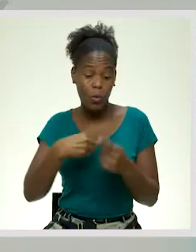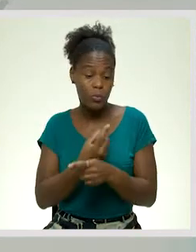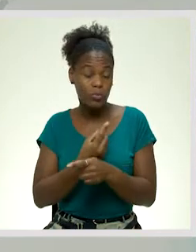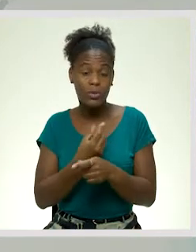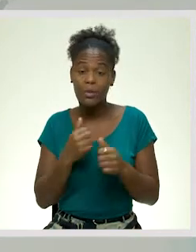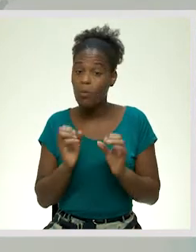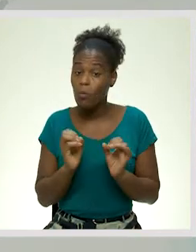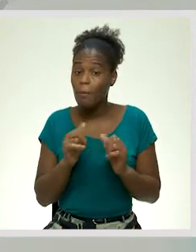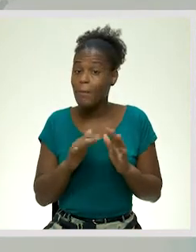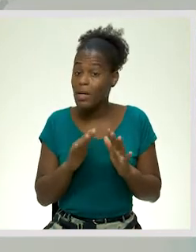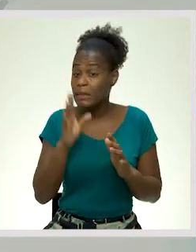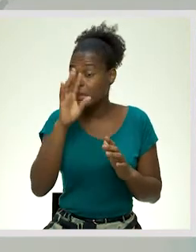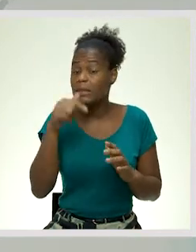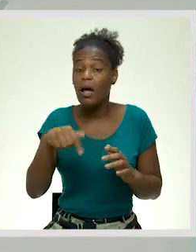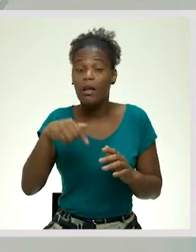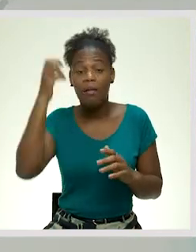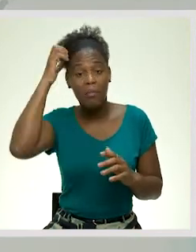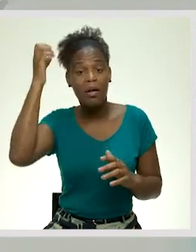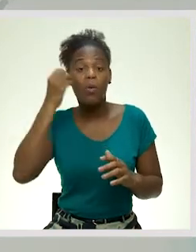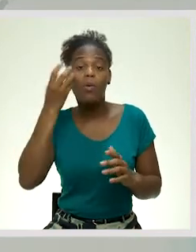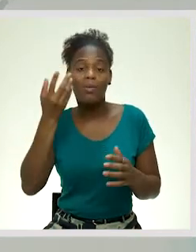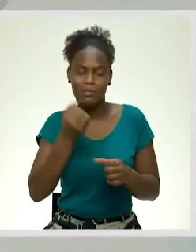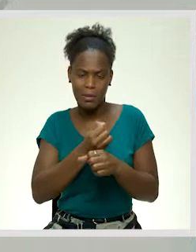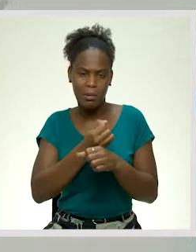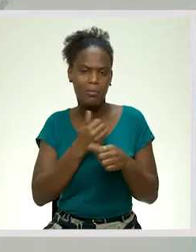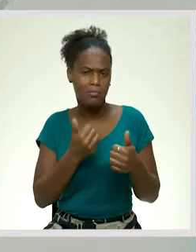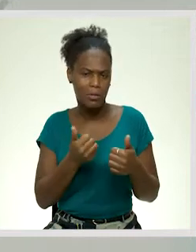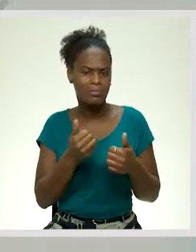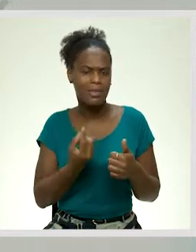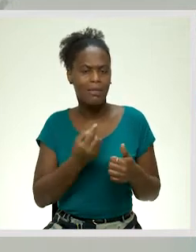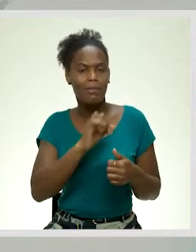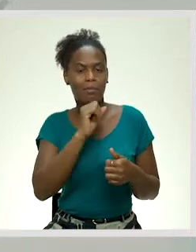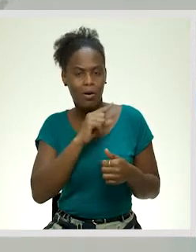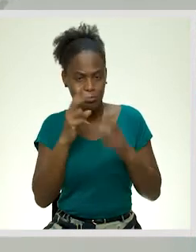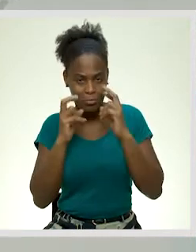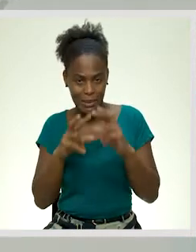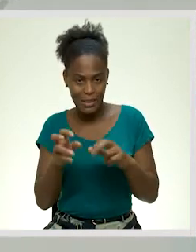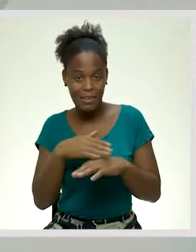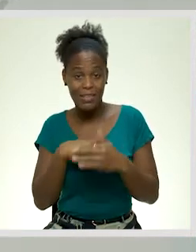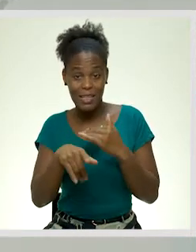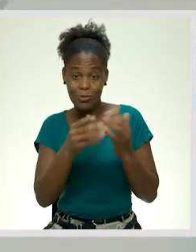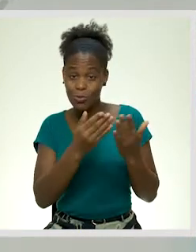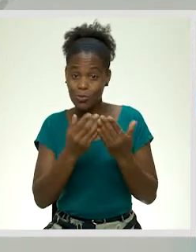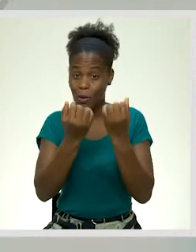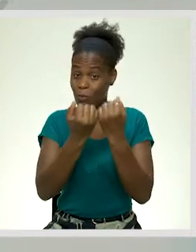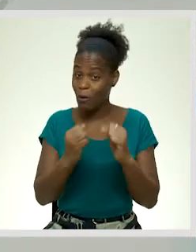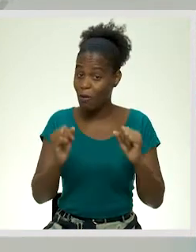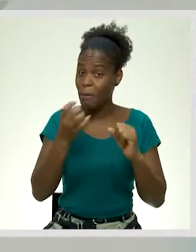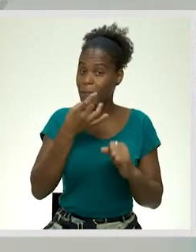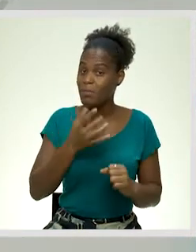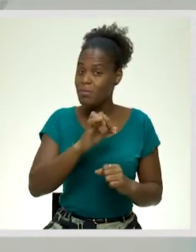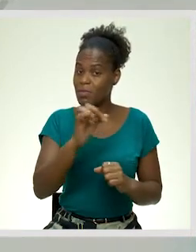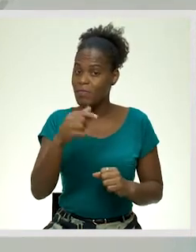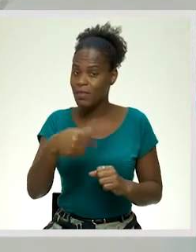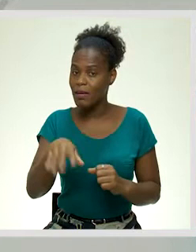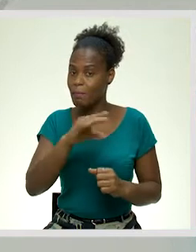se for o caso, como é que seria? Daria um bom trabalho, não é? Então poderia fazer esta pesquisa. Isto é um estudo autónomo que permite